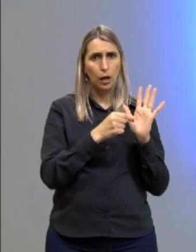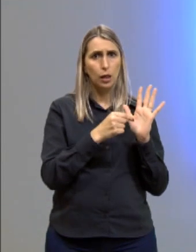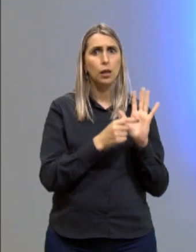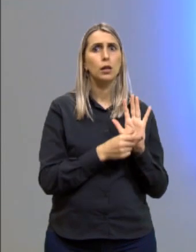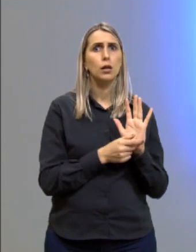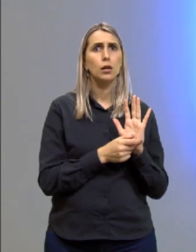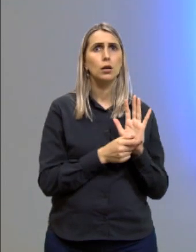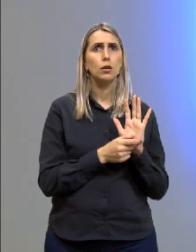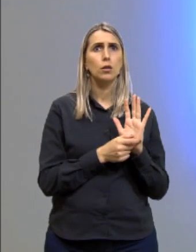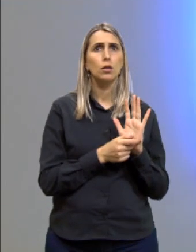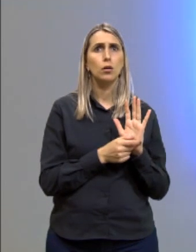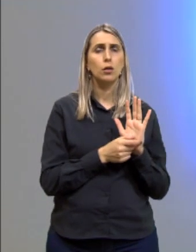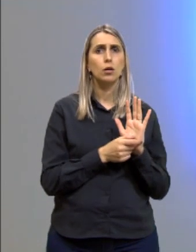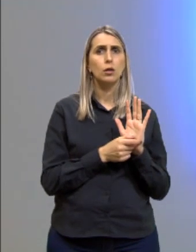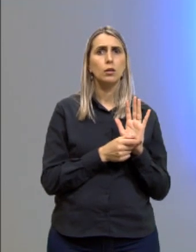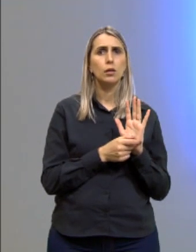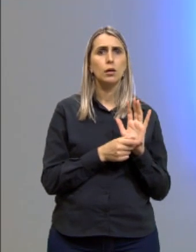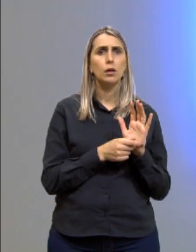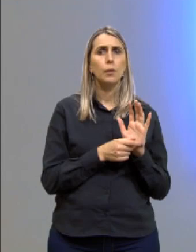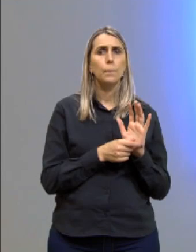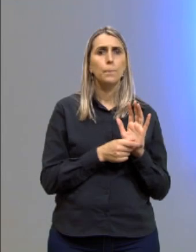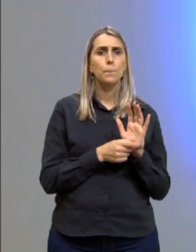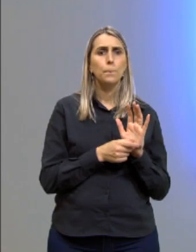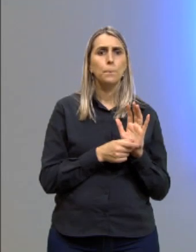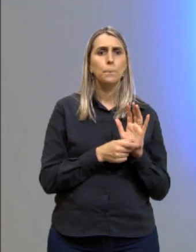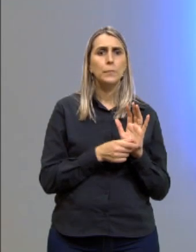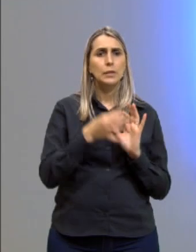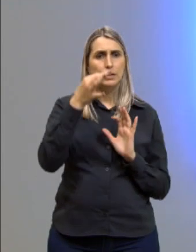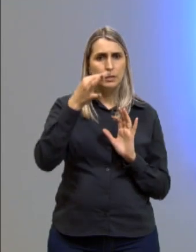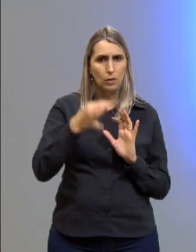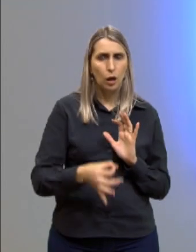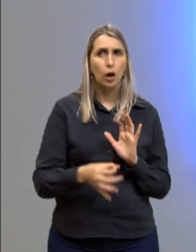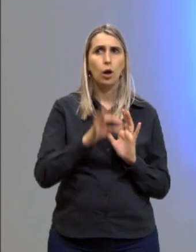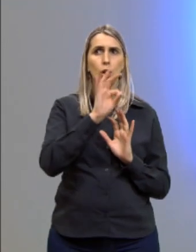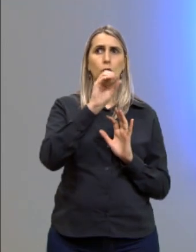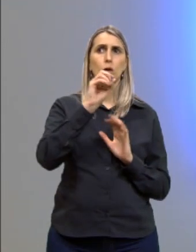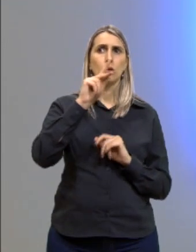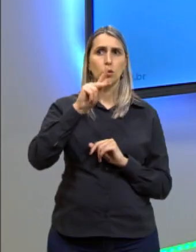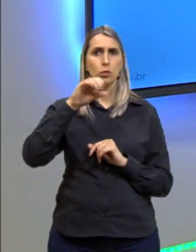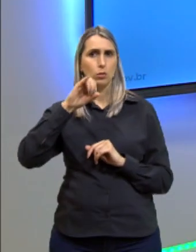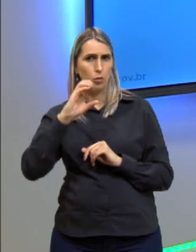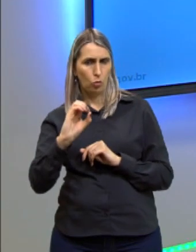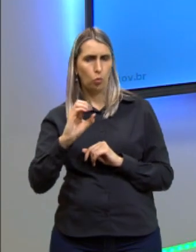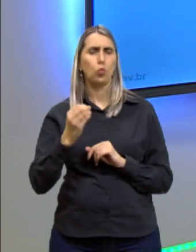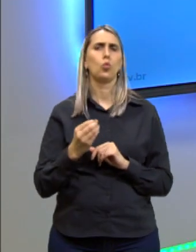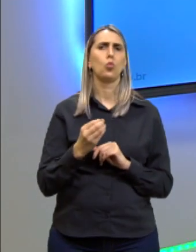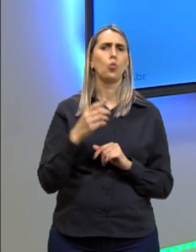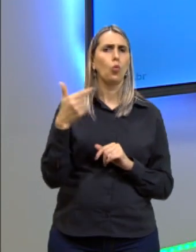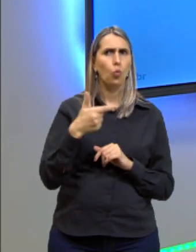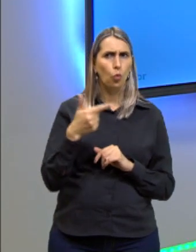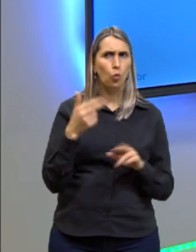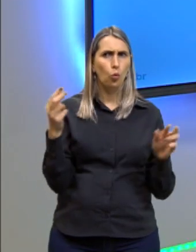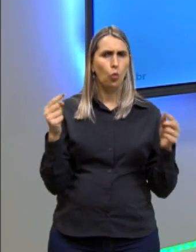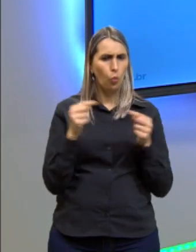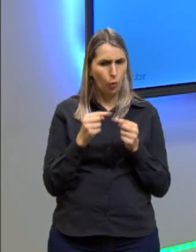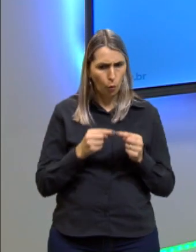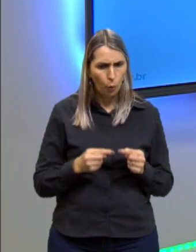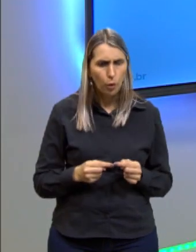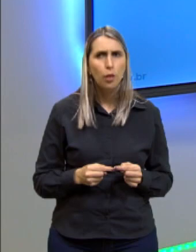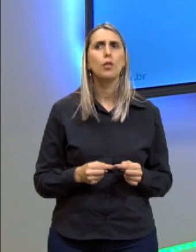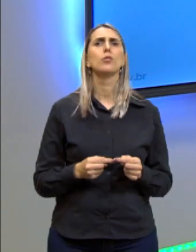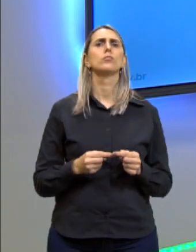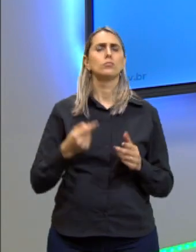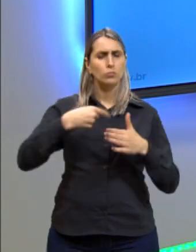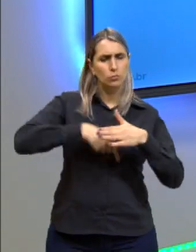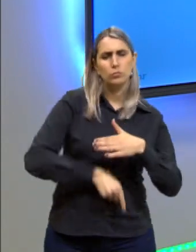para concretizar o tópico dela. O segundo, que ela relaciona o tema e ela